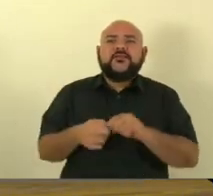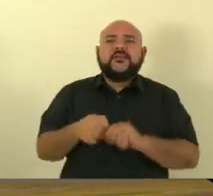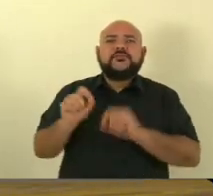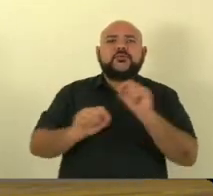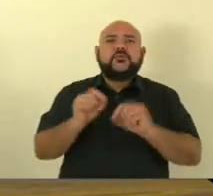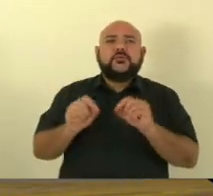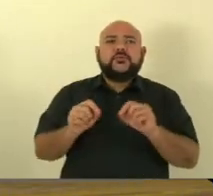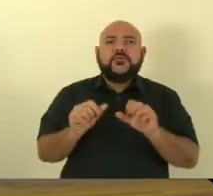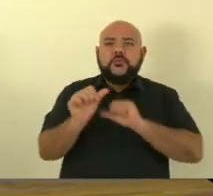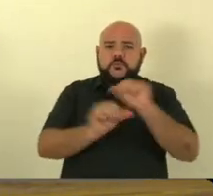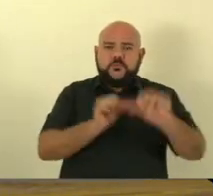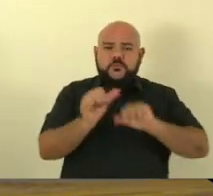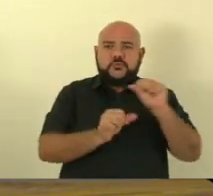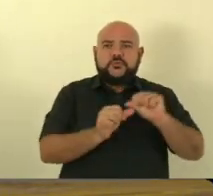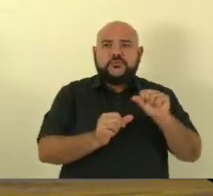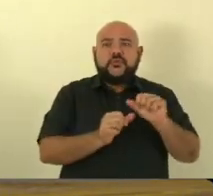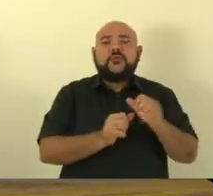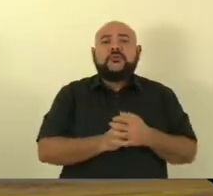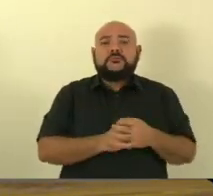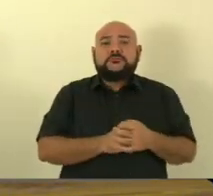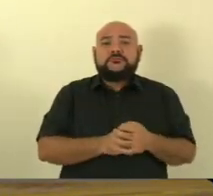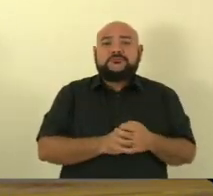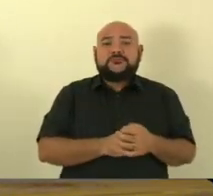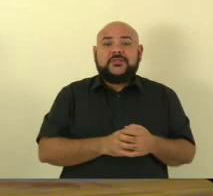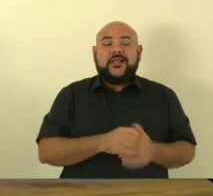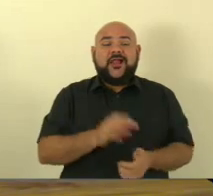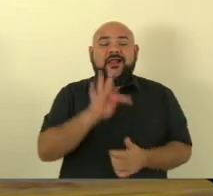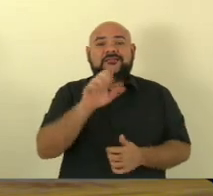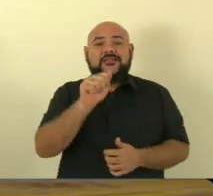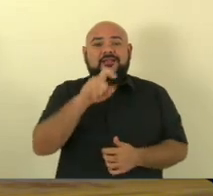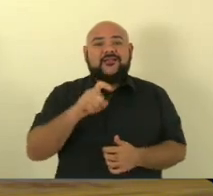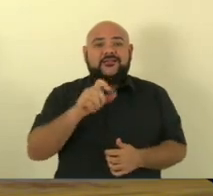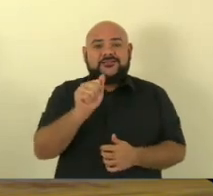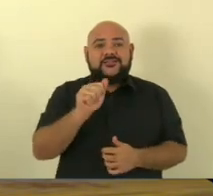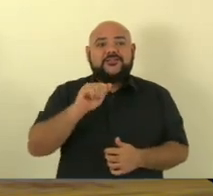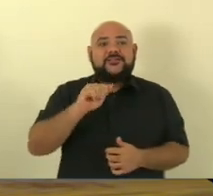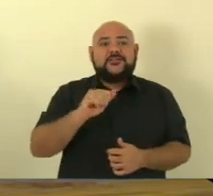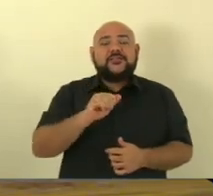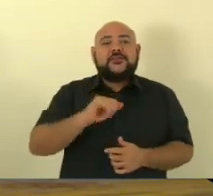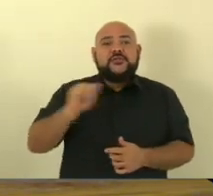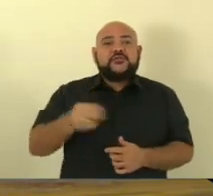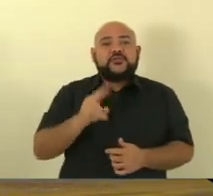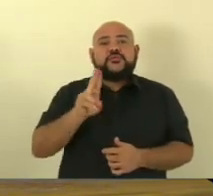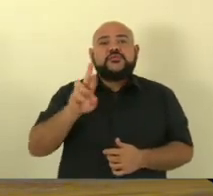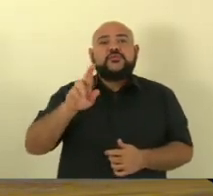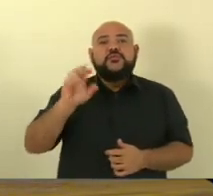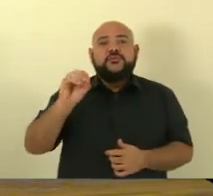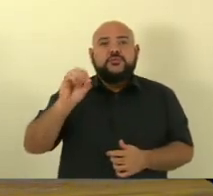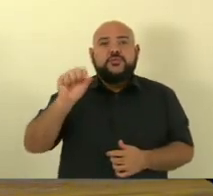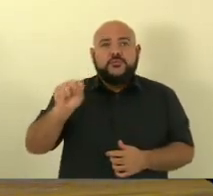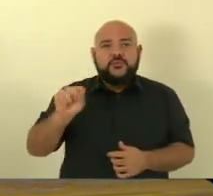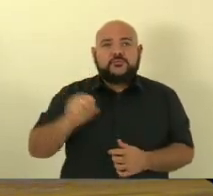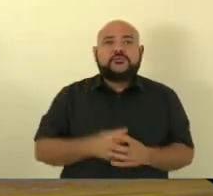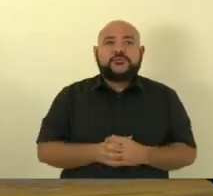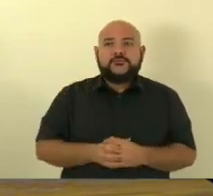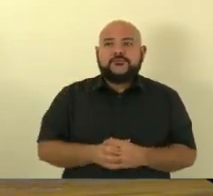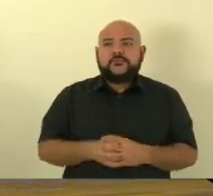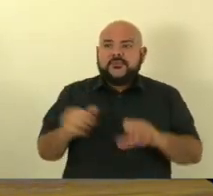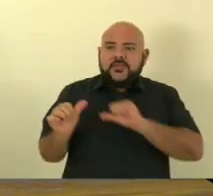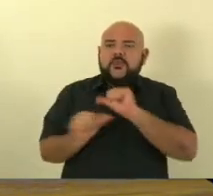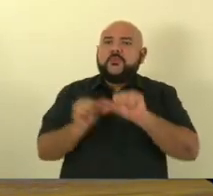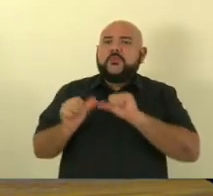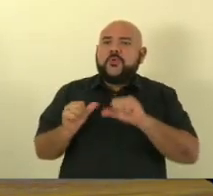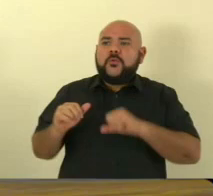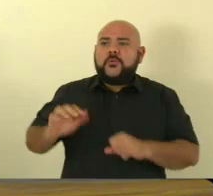dois meses antes da eleição do ex-presidente Jair Bolsonaro. Então é importante